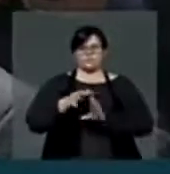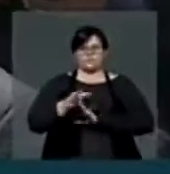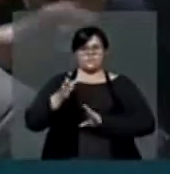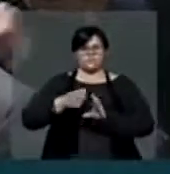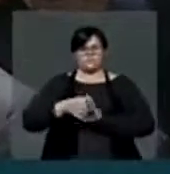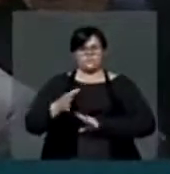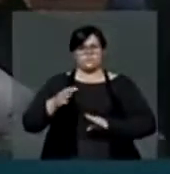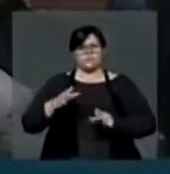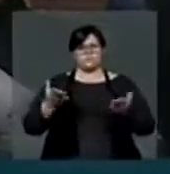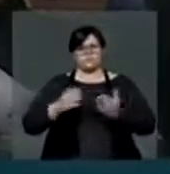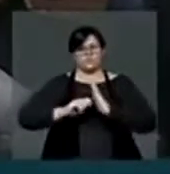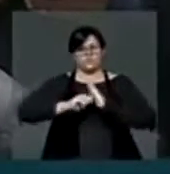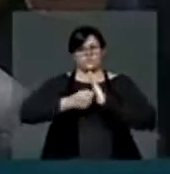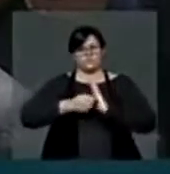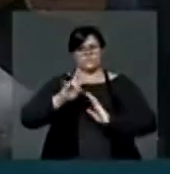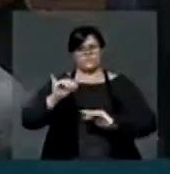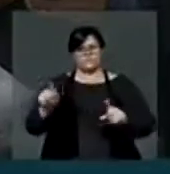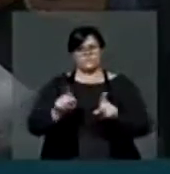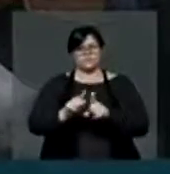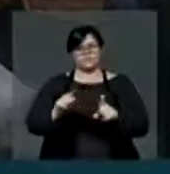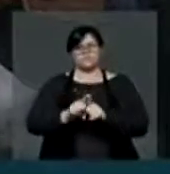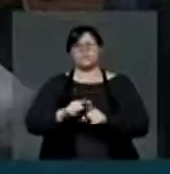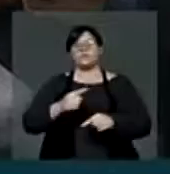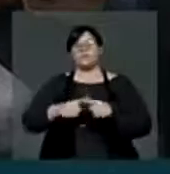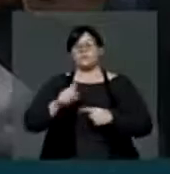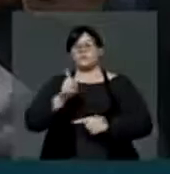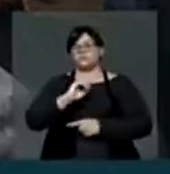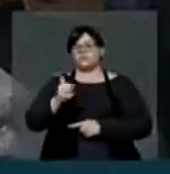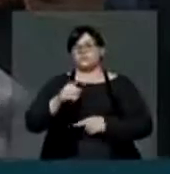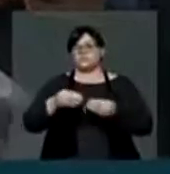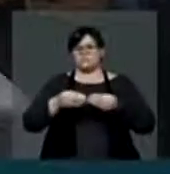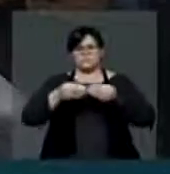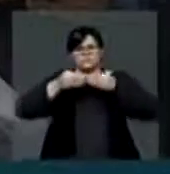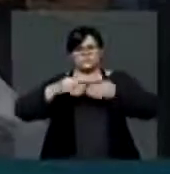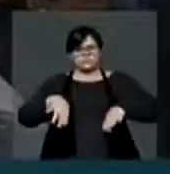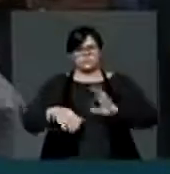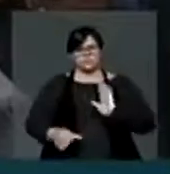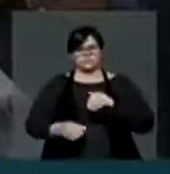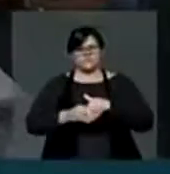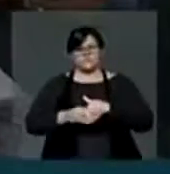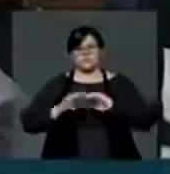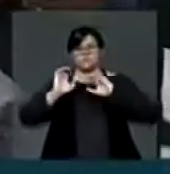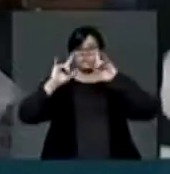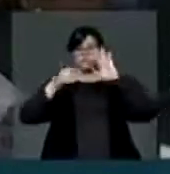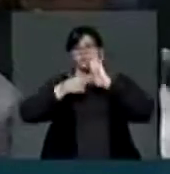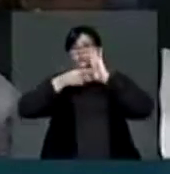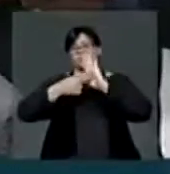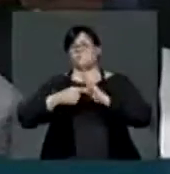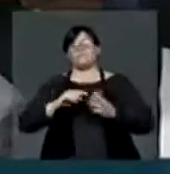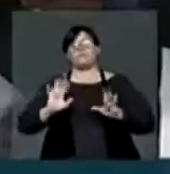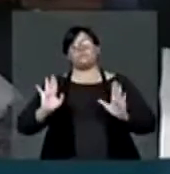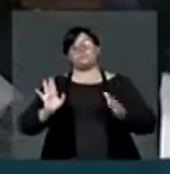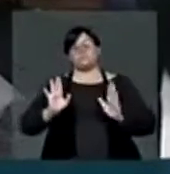para obstrução com o intuito de não prejudicar a votação evidente, que se for